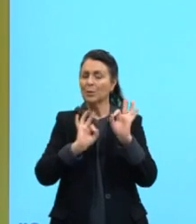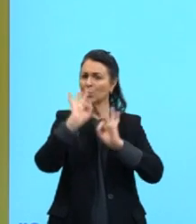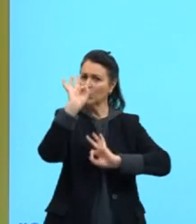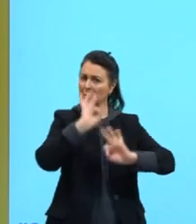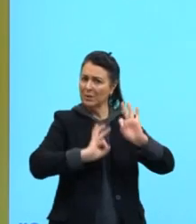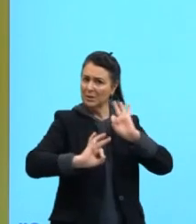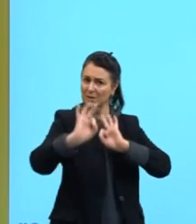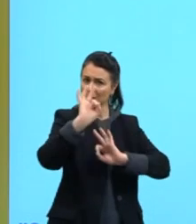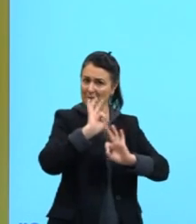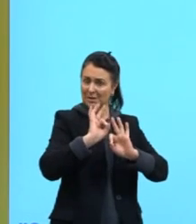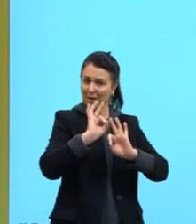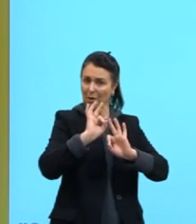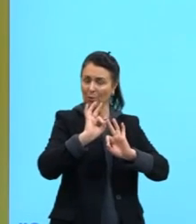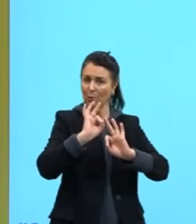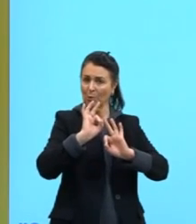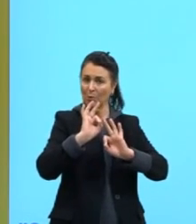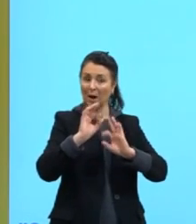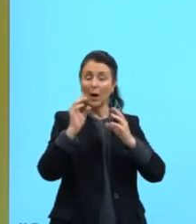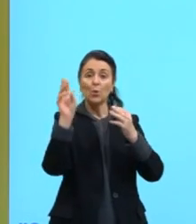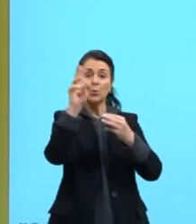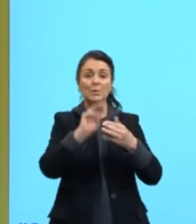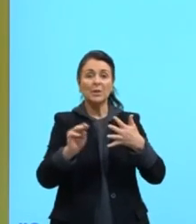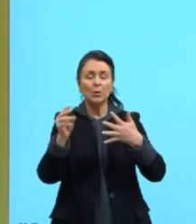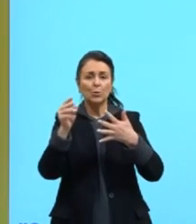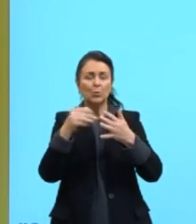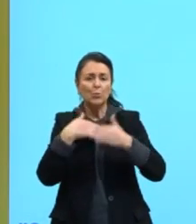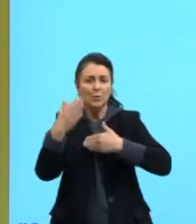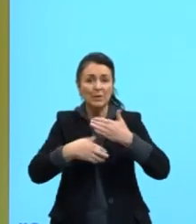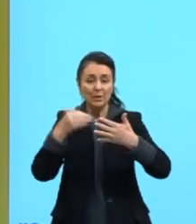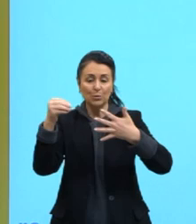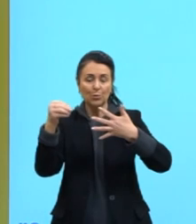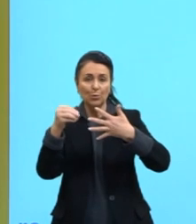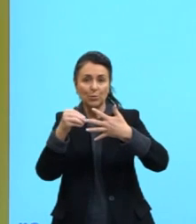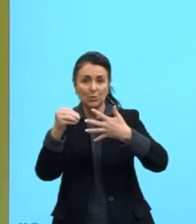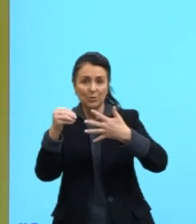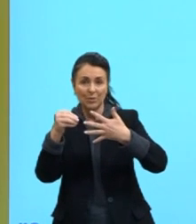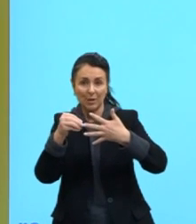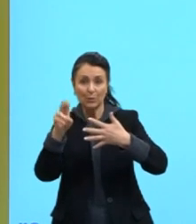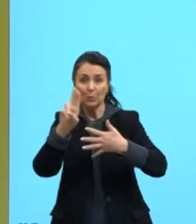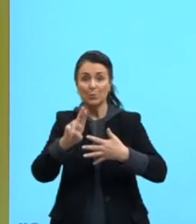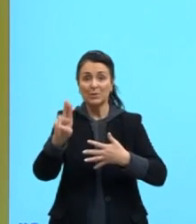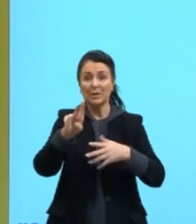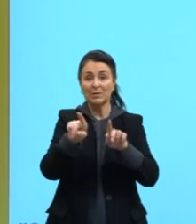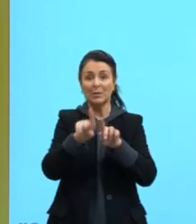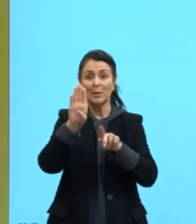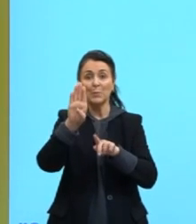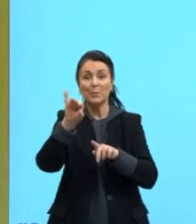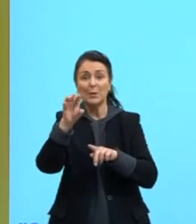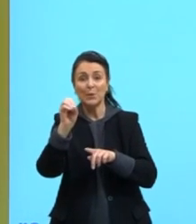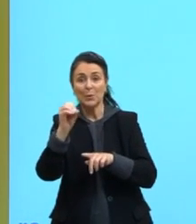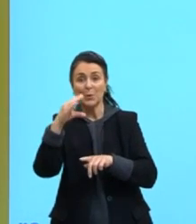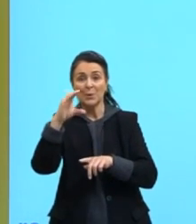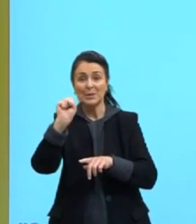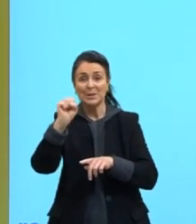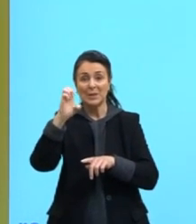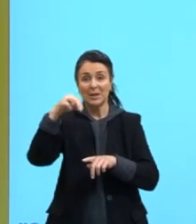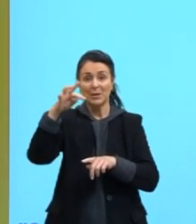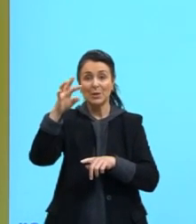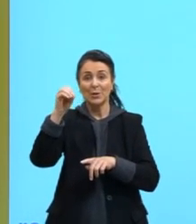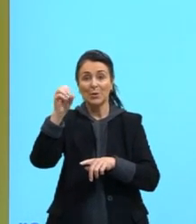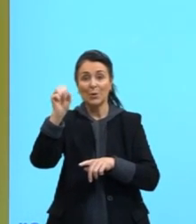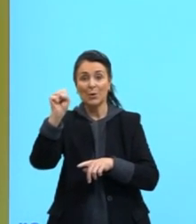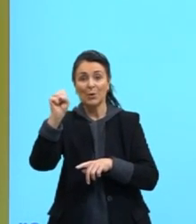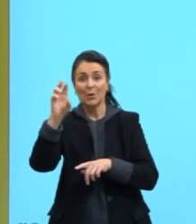transdução celular e vem sendo estudada no desenvolvimento de biosensores nanométricos. A figura representa a estrutura